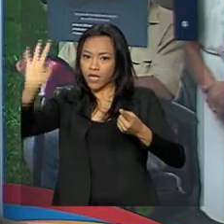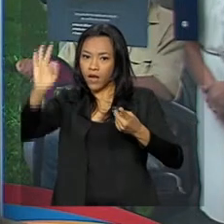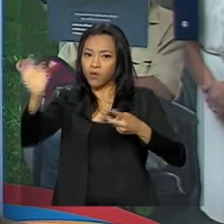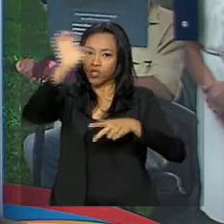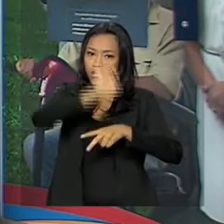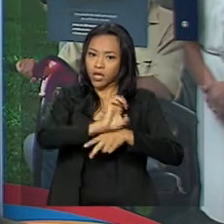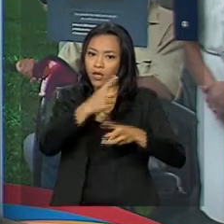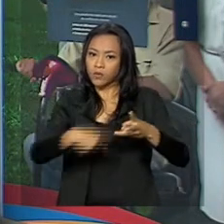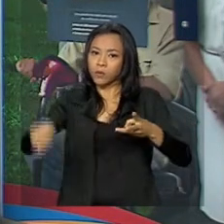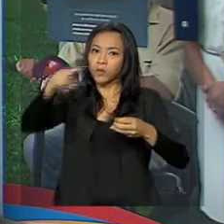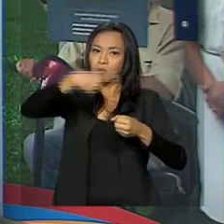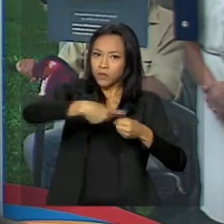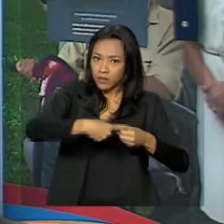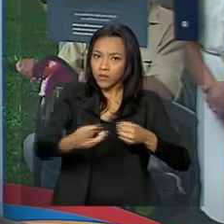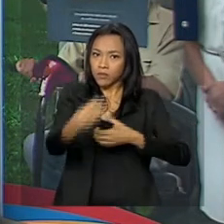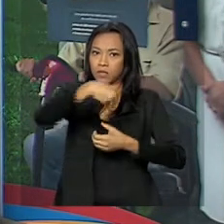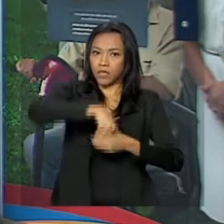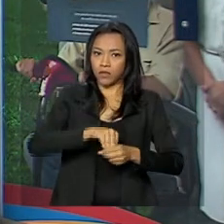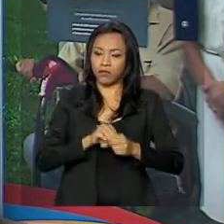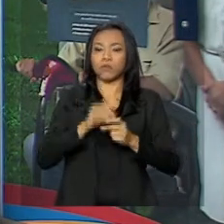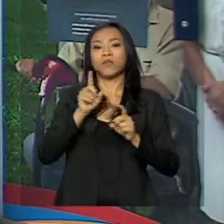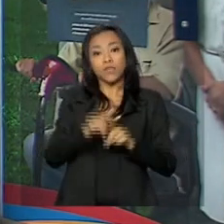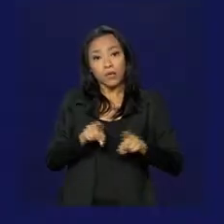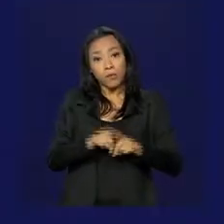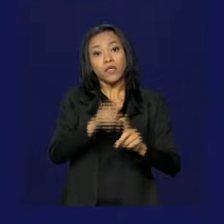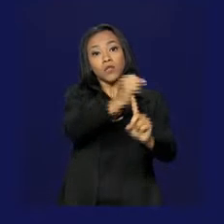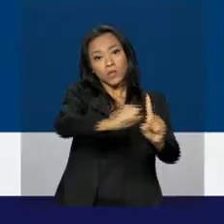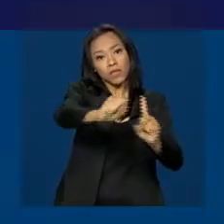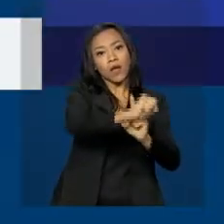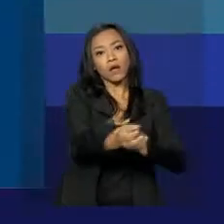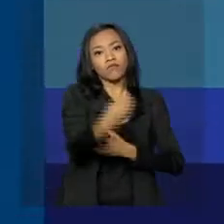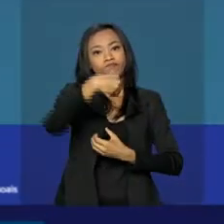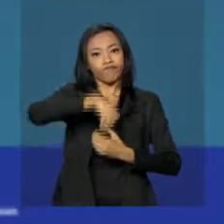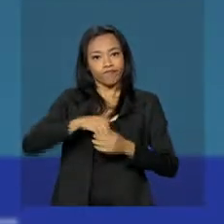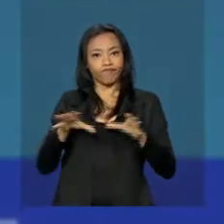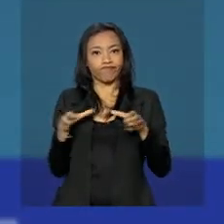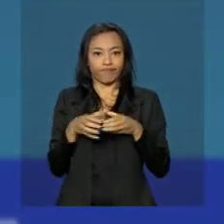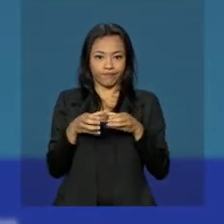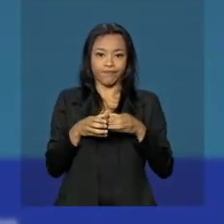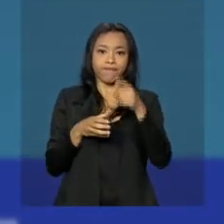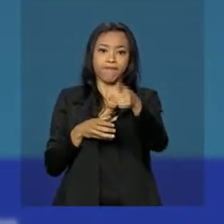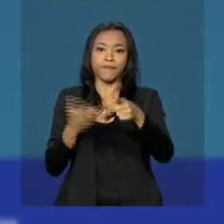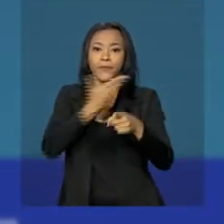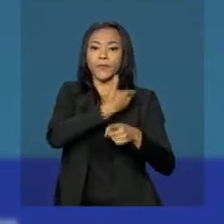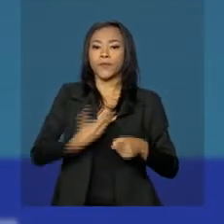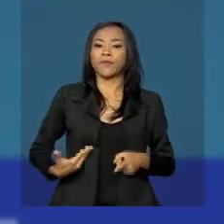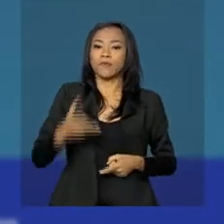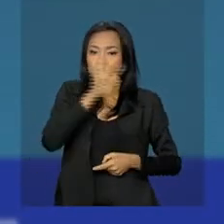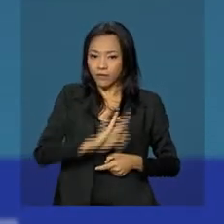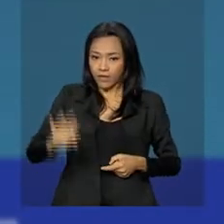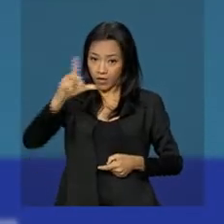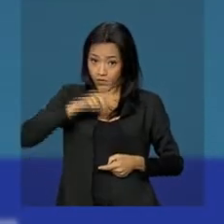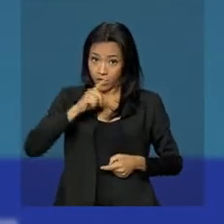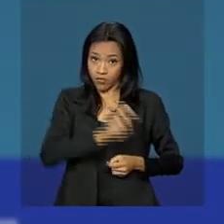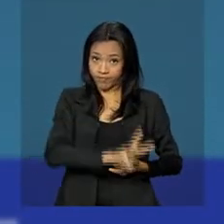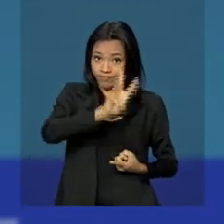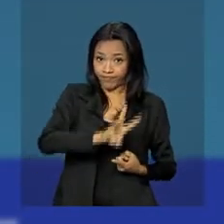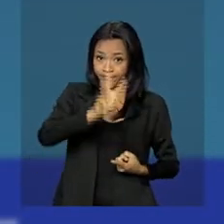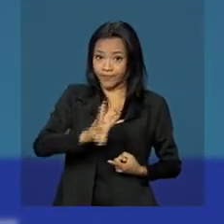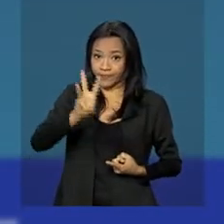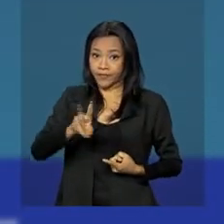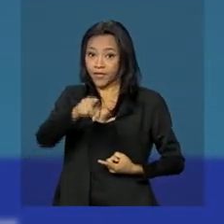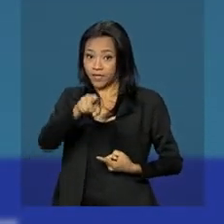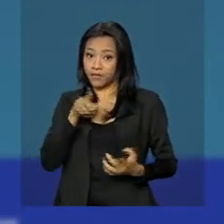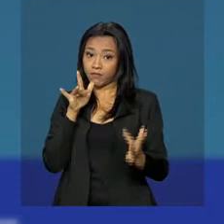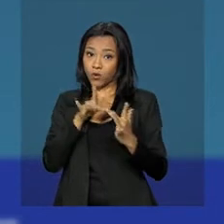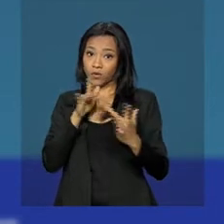estaduais e municipais, além de entidades civis. O governo federal também disponibiliza uma página da internet que permite a